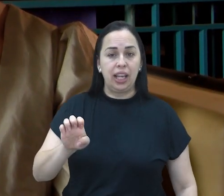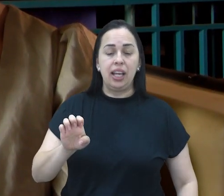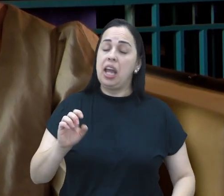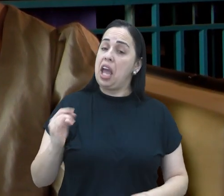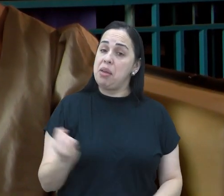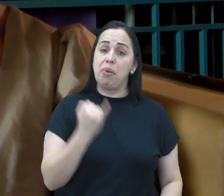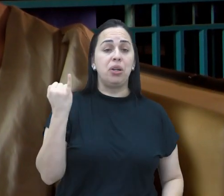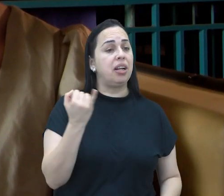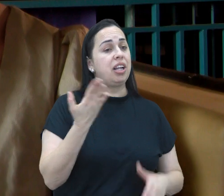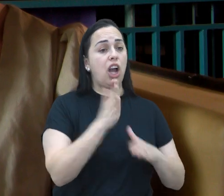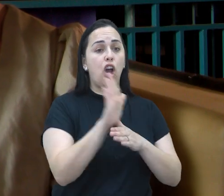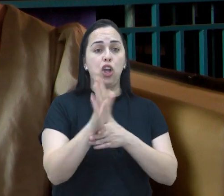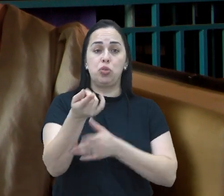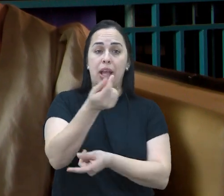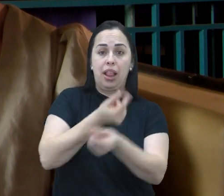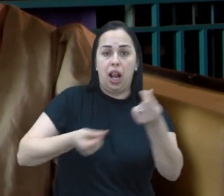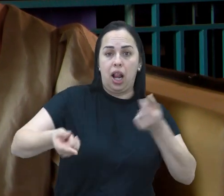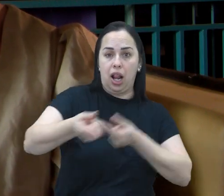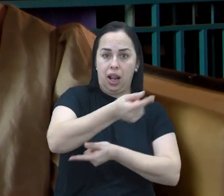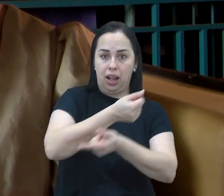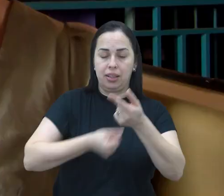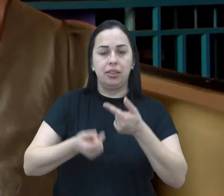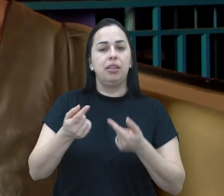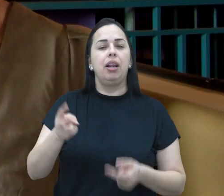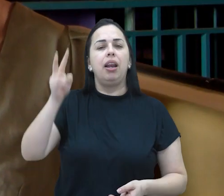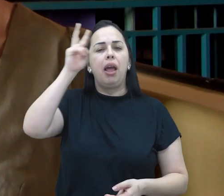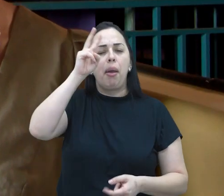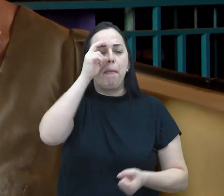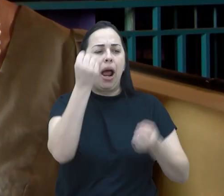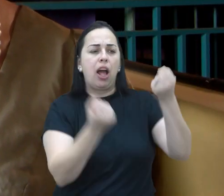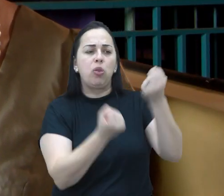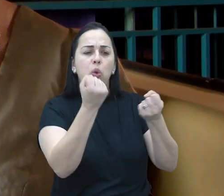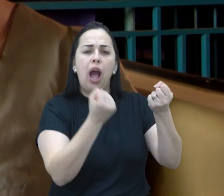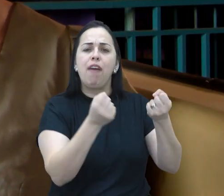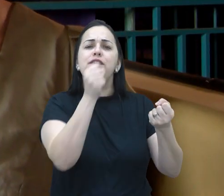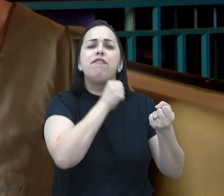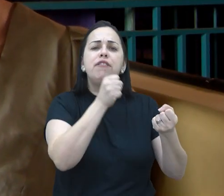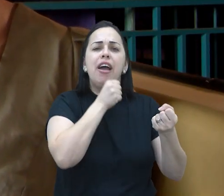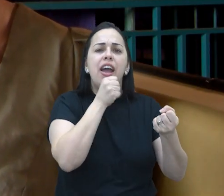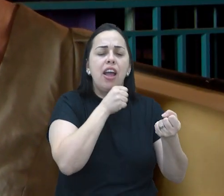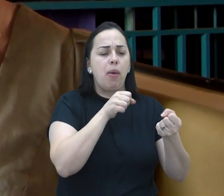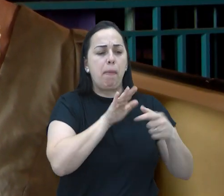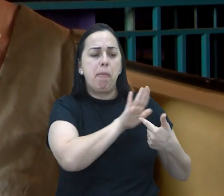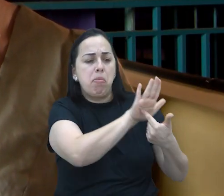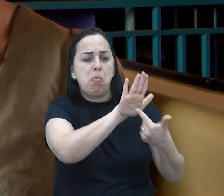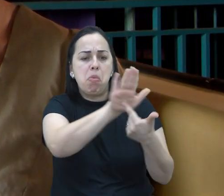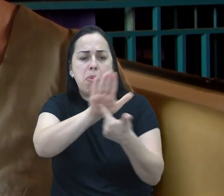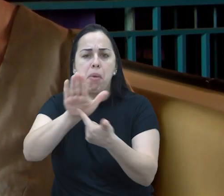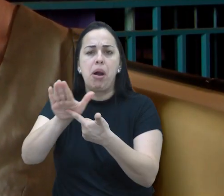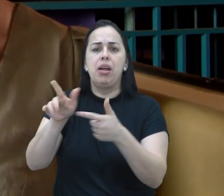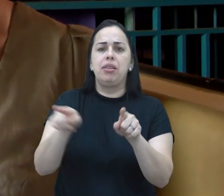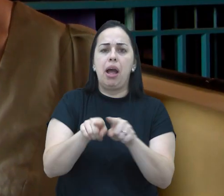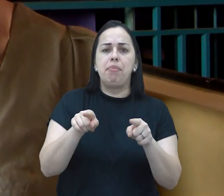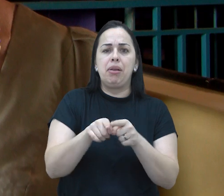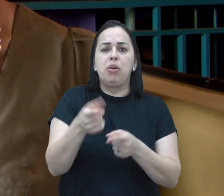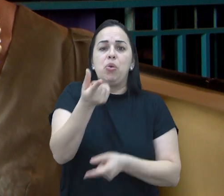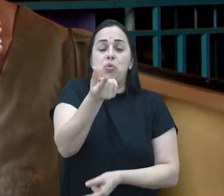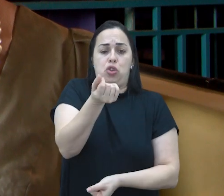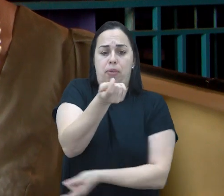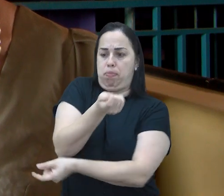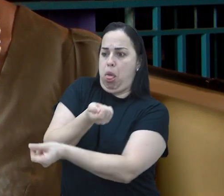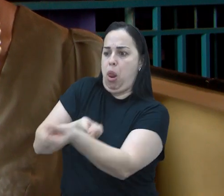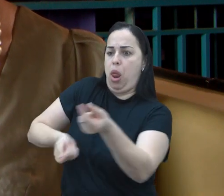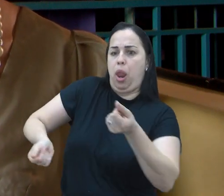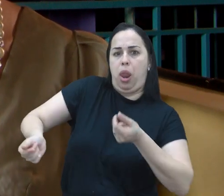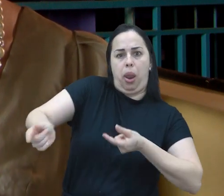extremamente importante para a economia de São José. Um evento de antigo mobilismo e de cultura vintage, ele